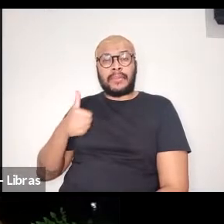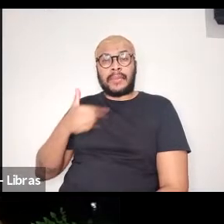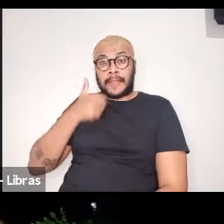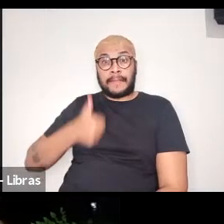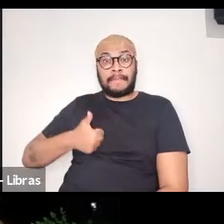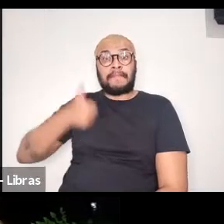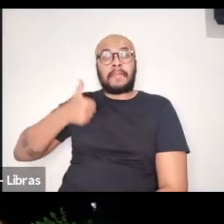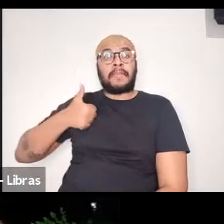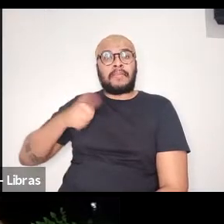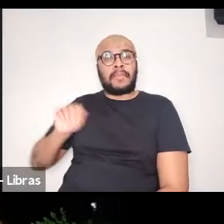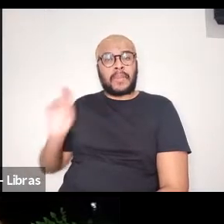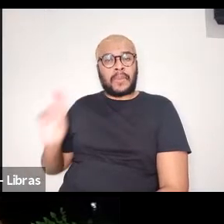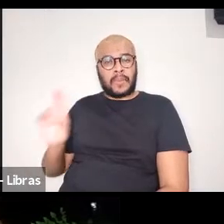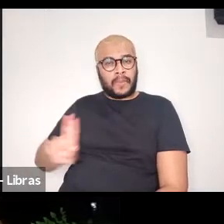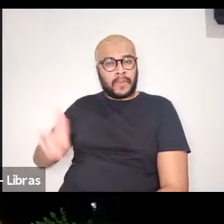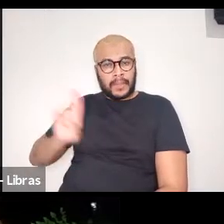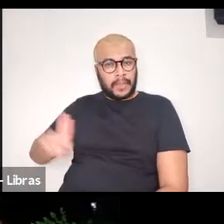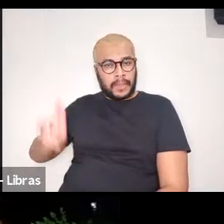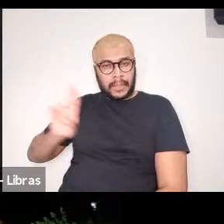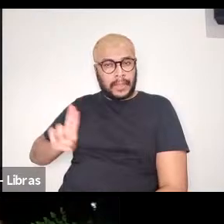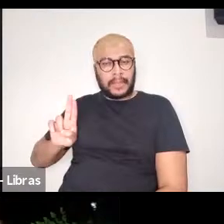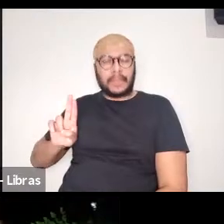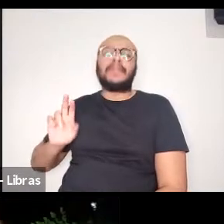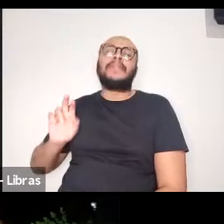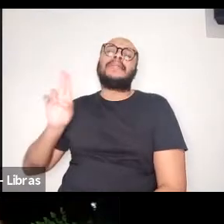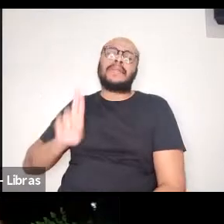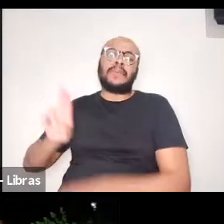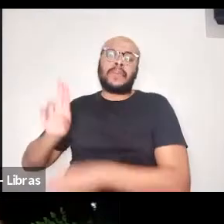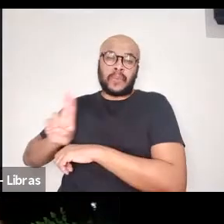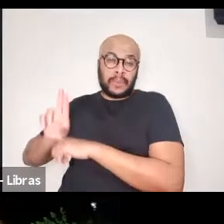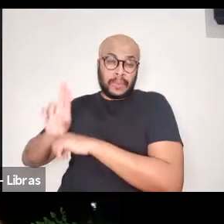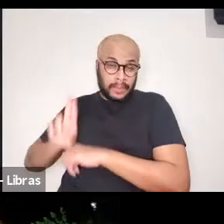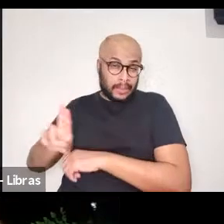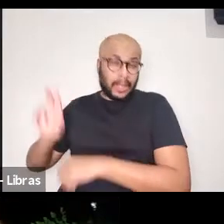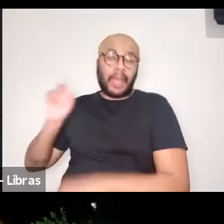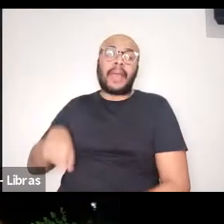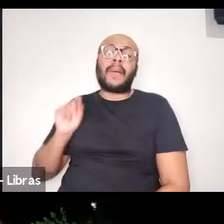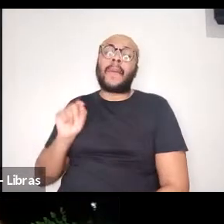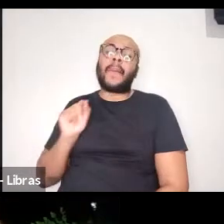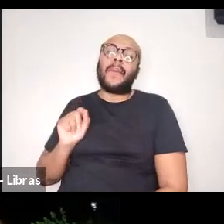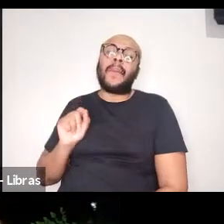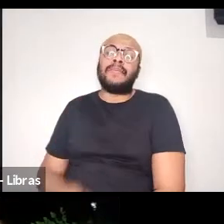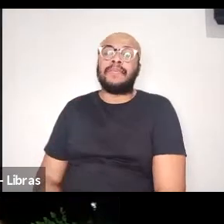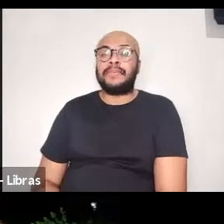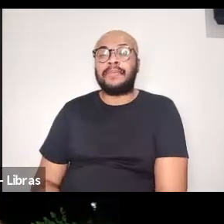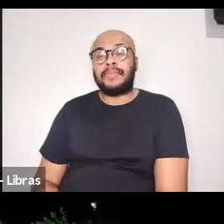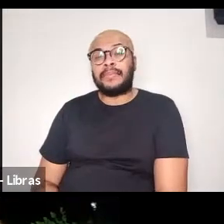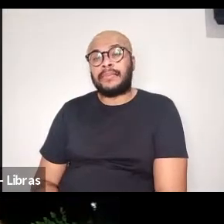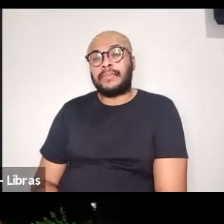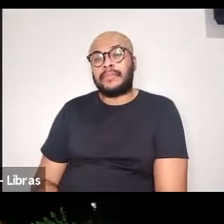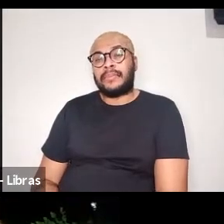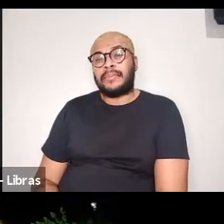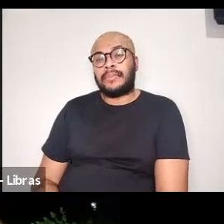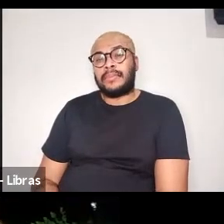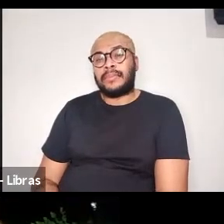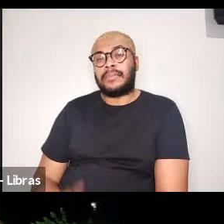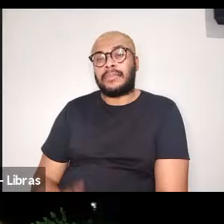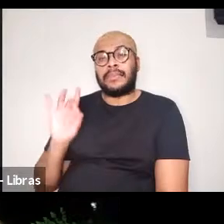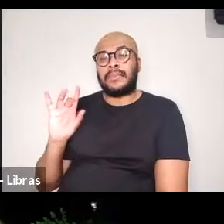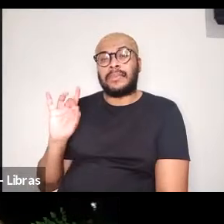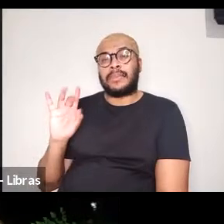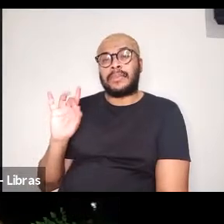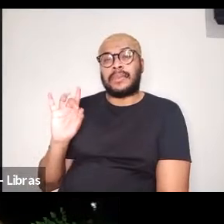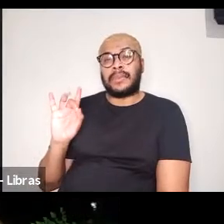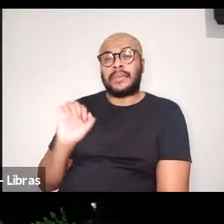esses prestígios são complicados, mas é só otorgada àquelas